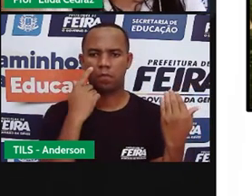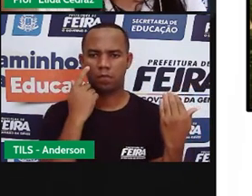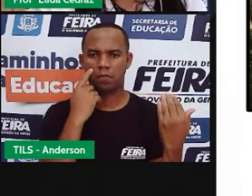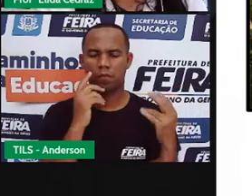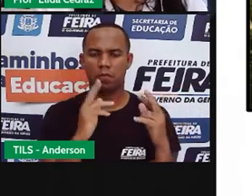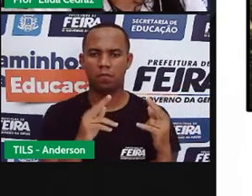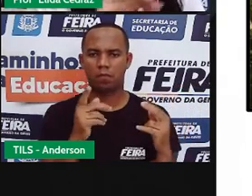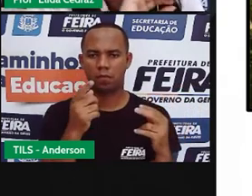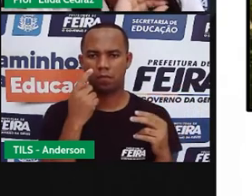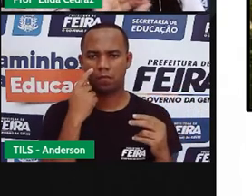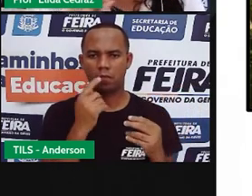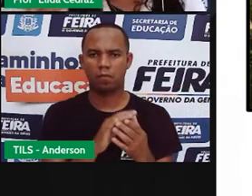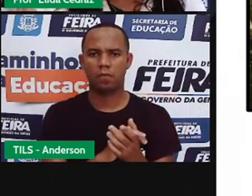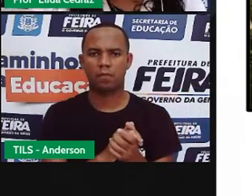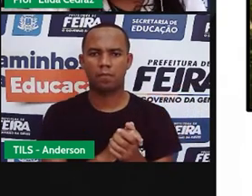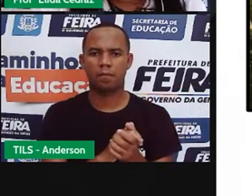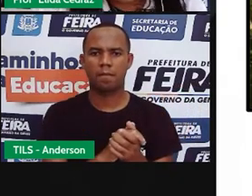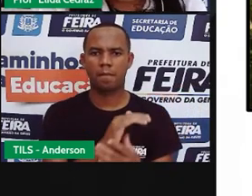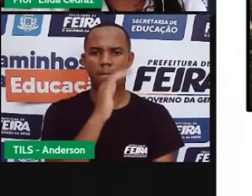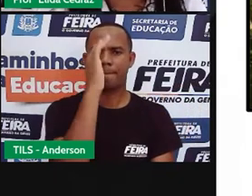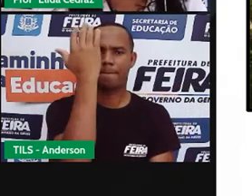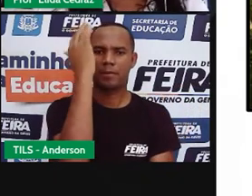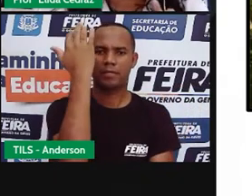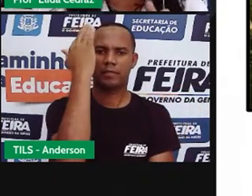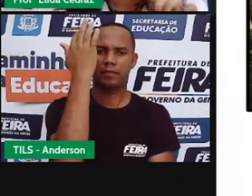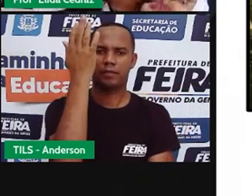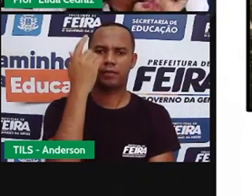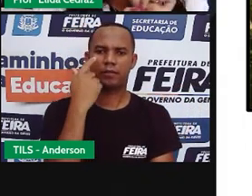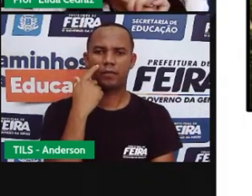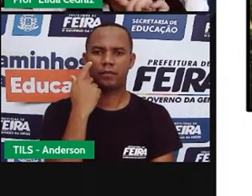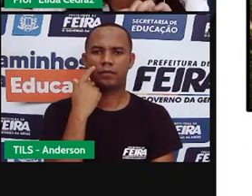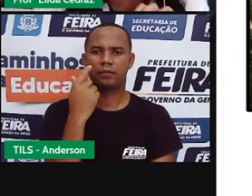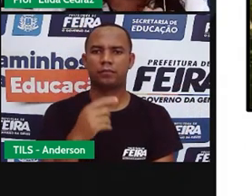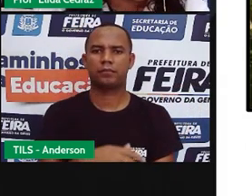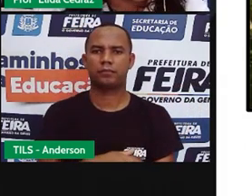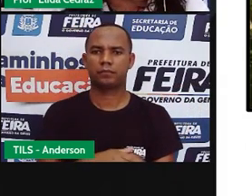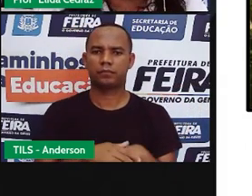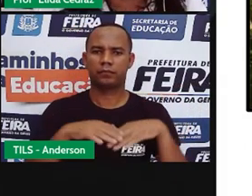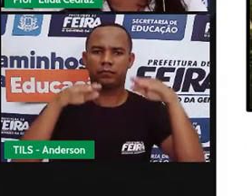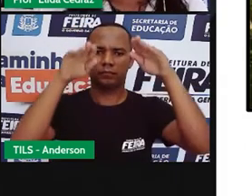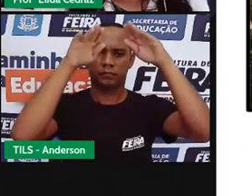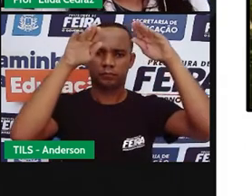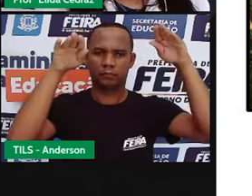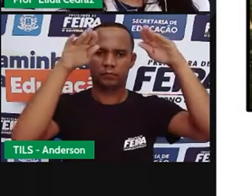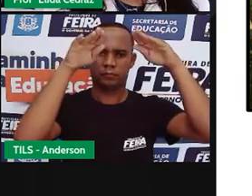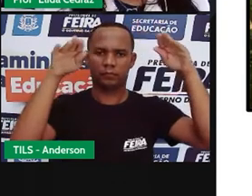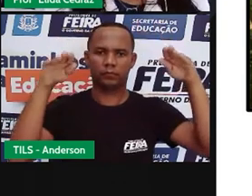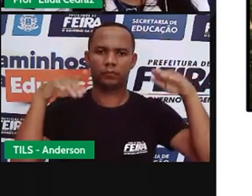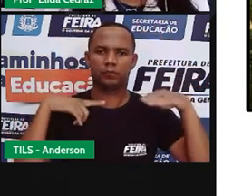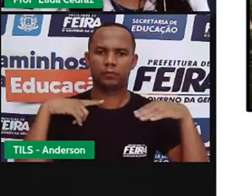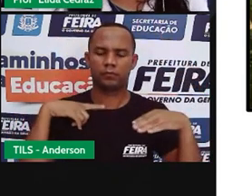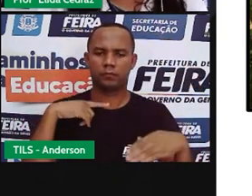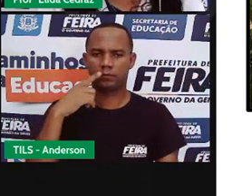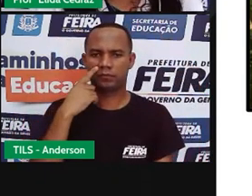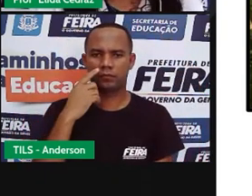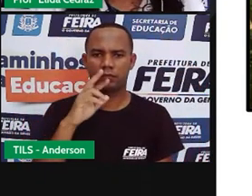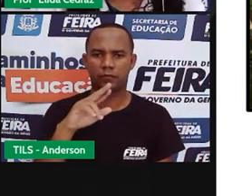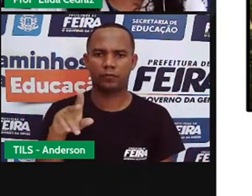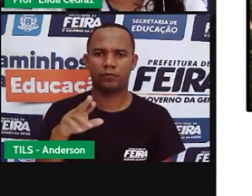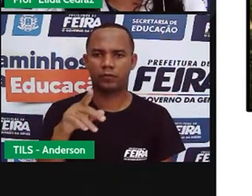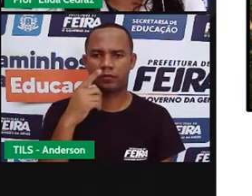essa aqui é toda de madeira incluindo o petro e essa aqui